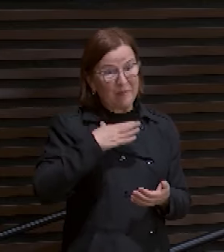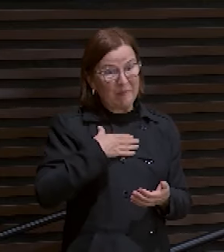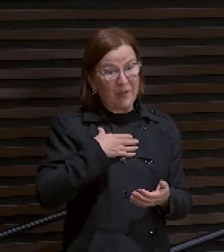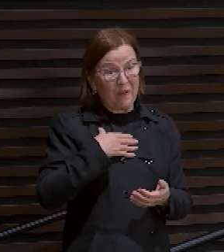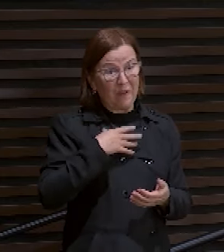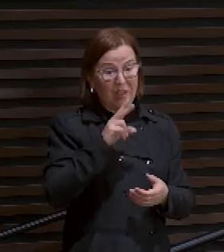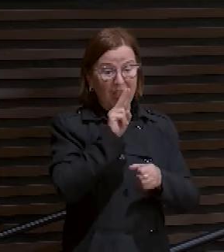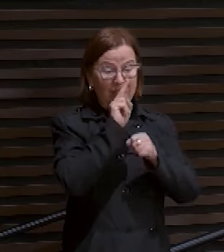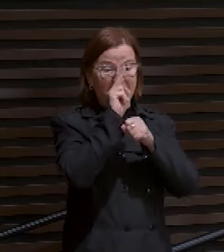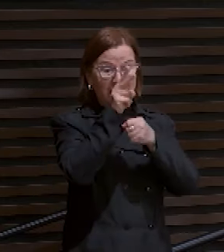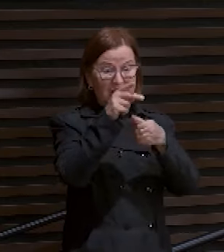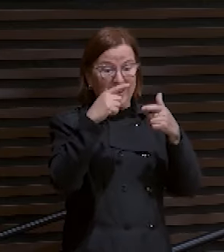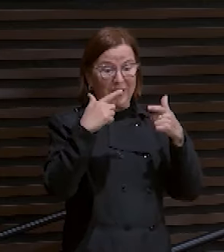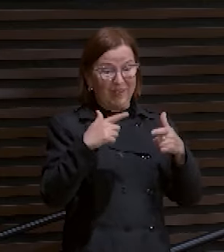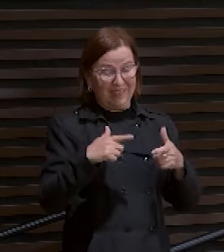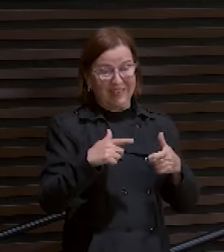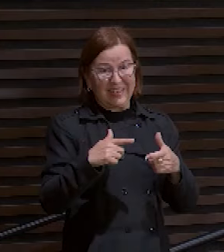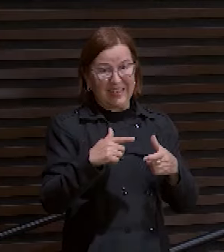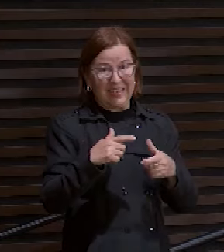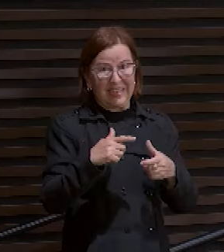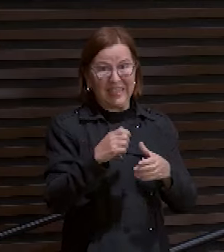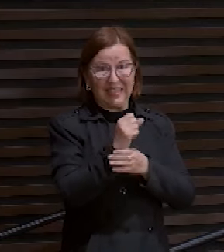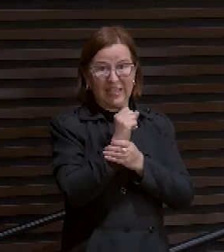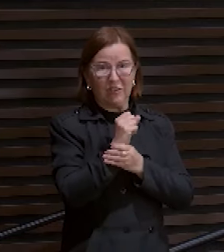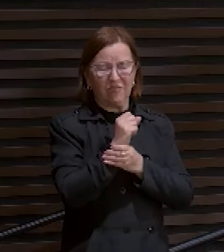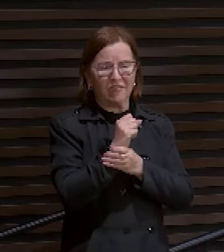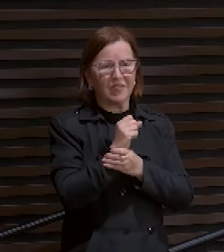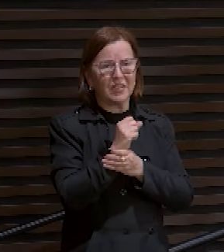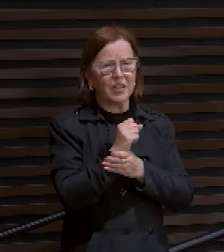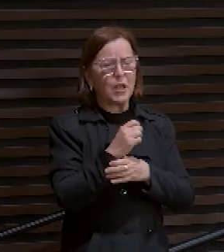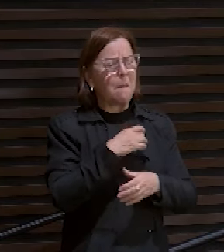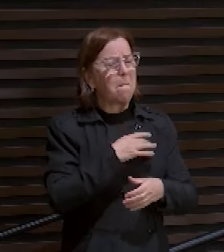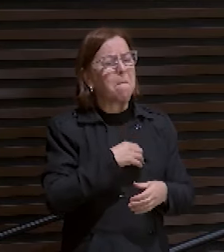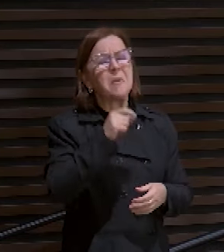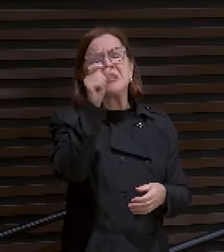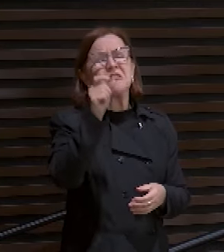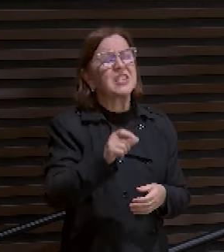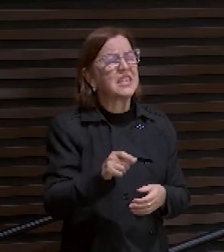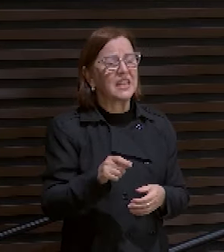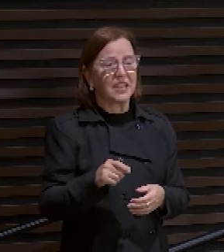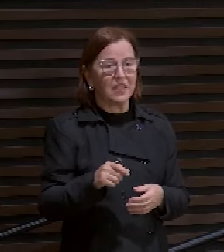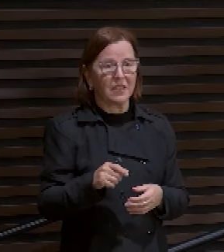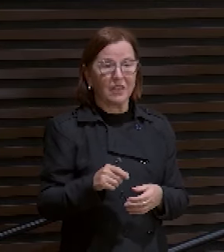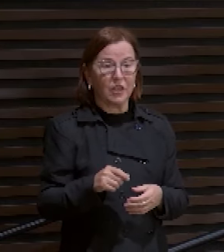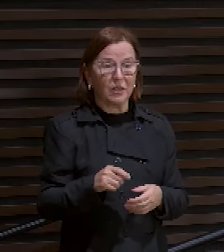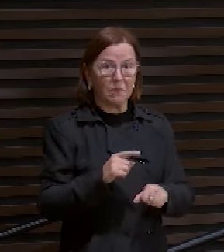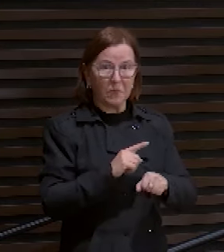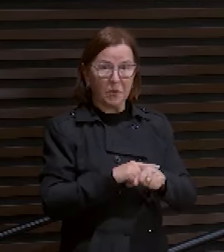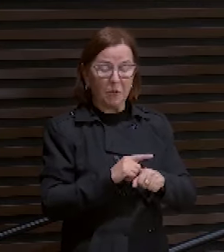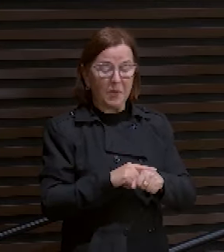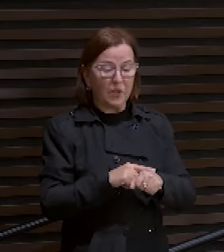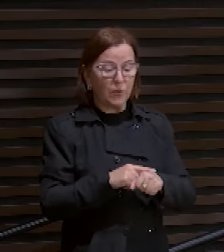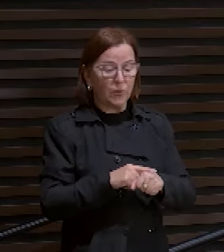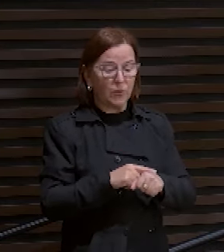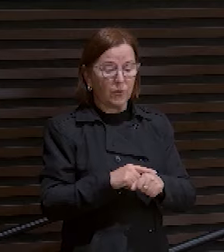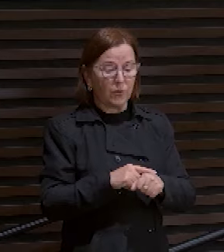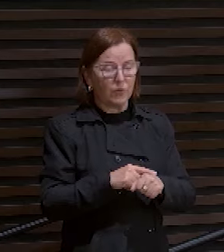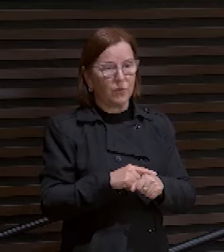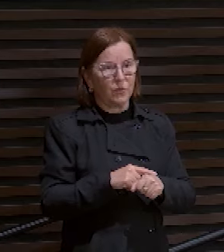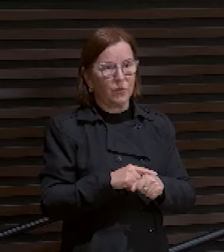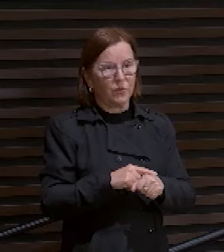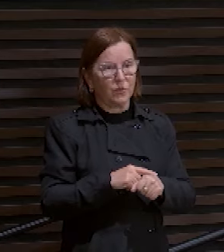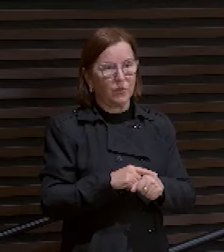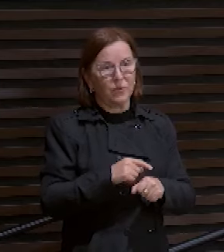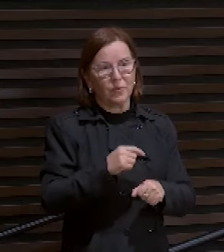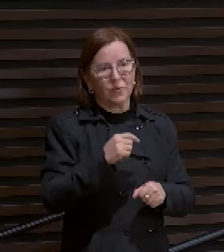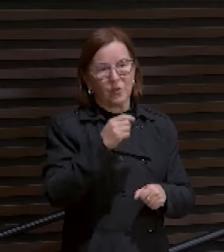refúgio. De quem terei medo? Quando os homens maus avançarem contra mim para destruir-me. Eles,